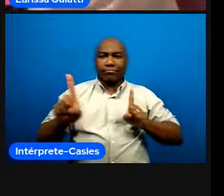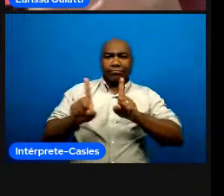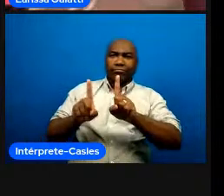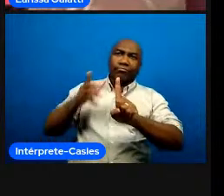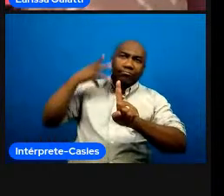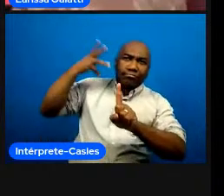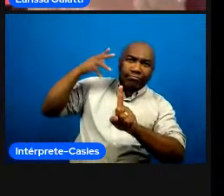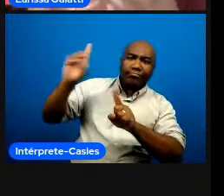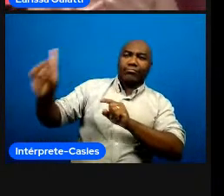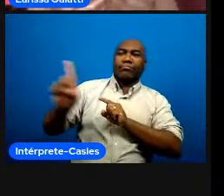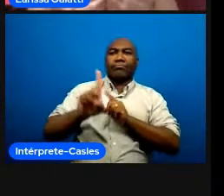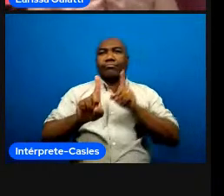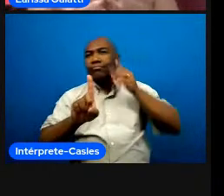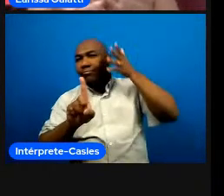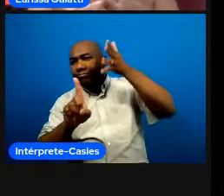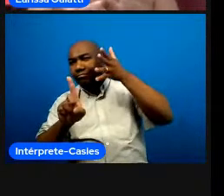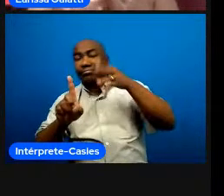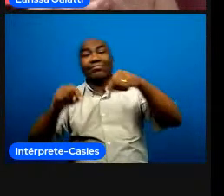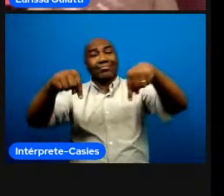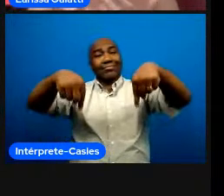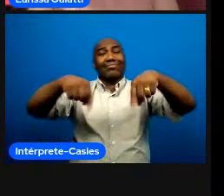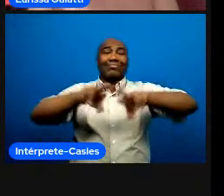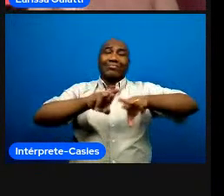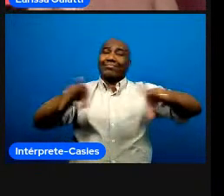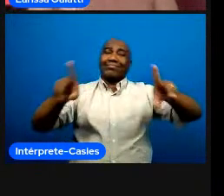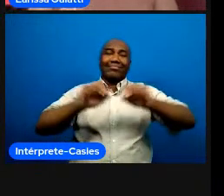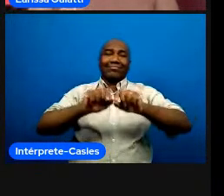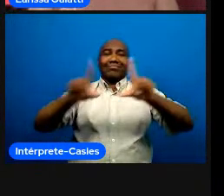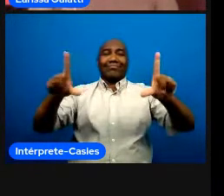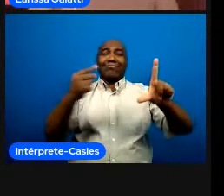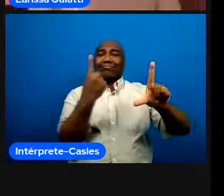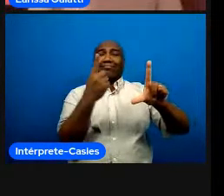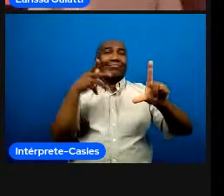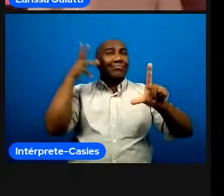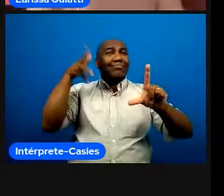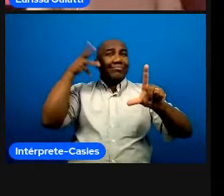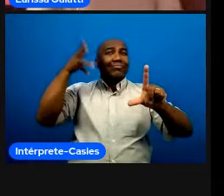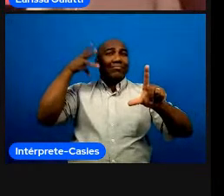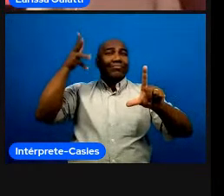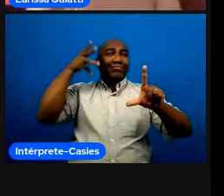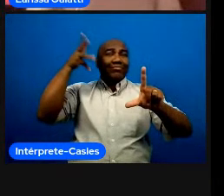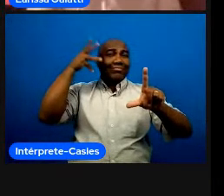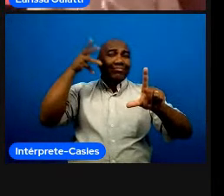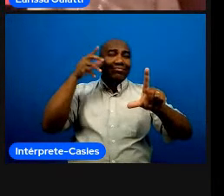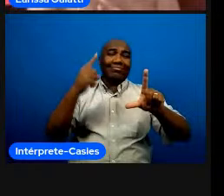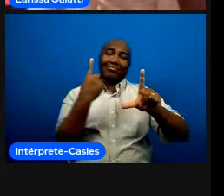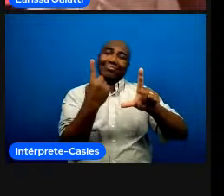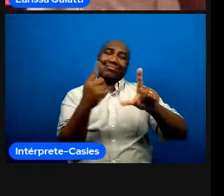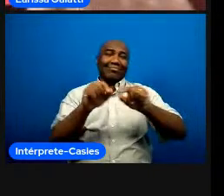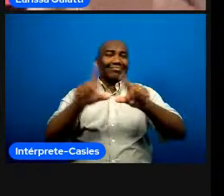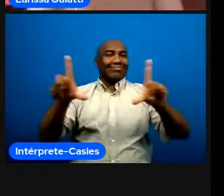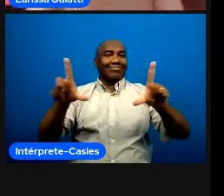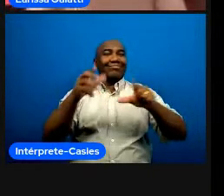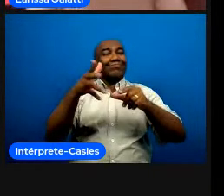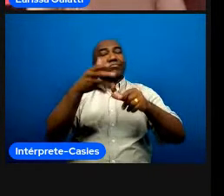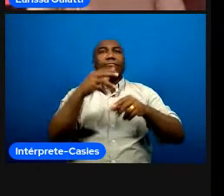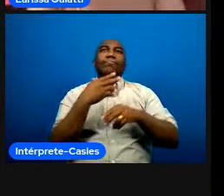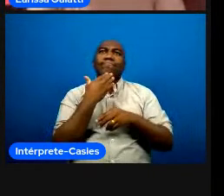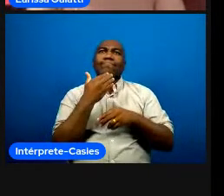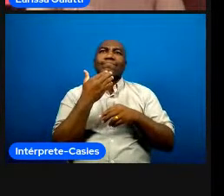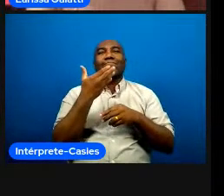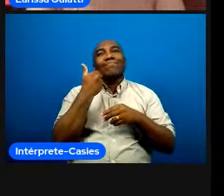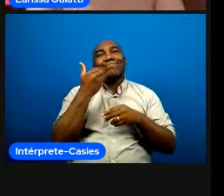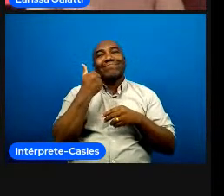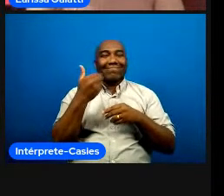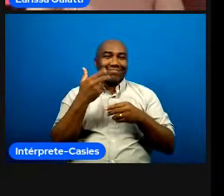essas experiências eu vou construindo aquilo que faz sentido pra mim a partir da minha biografia a partir das minhas das